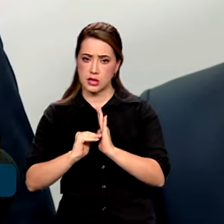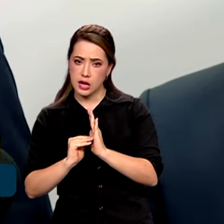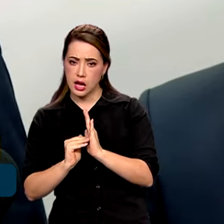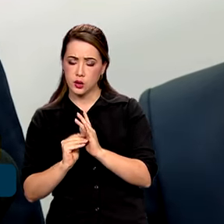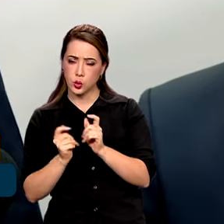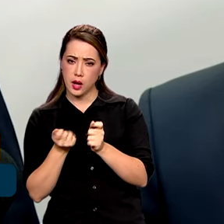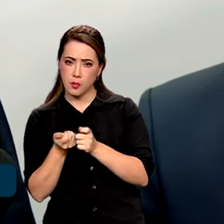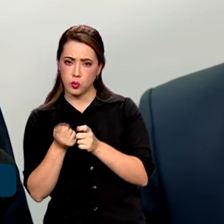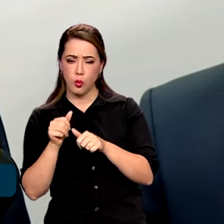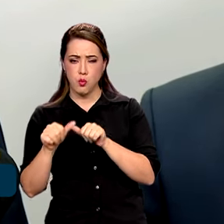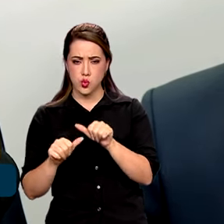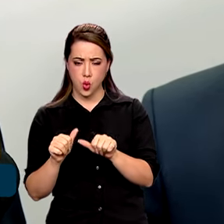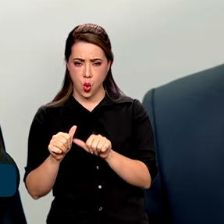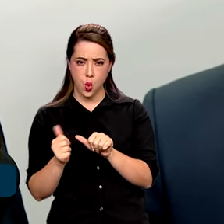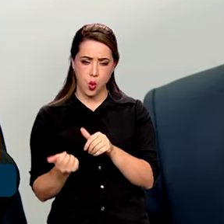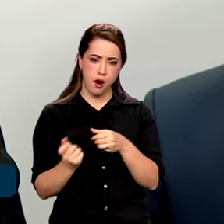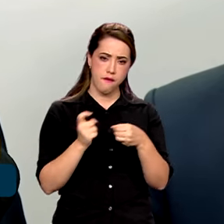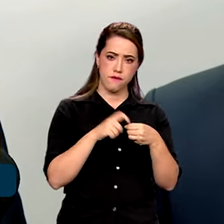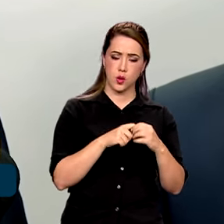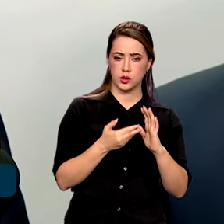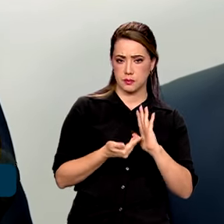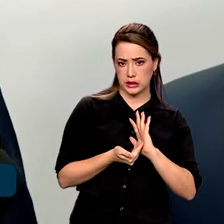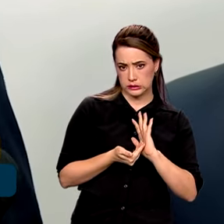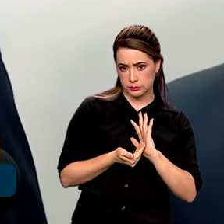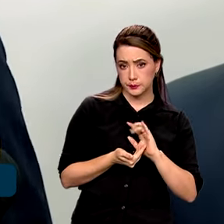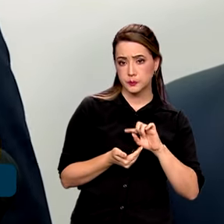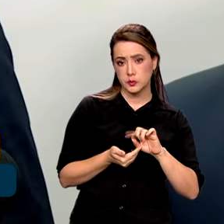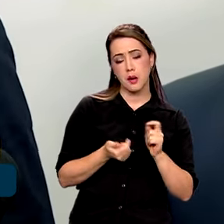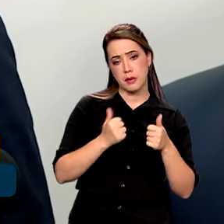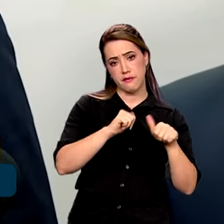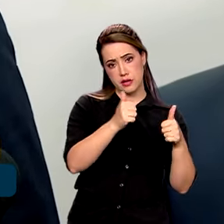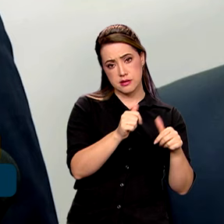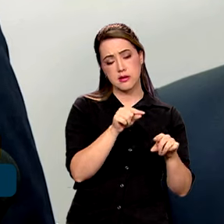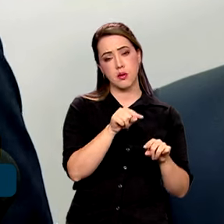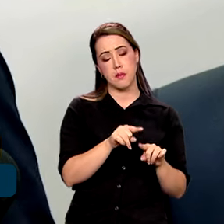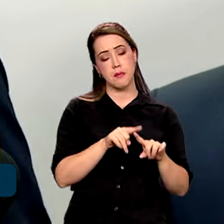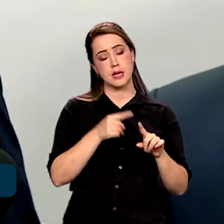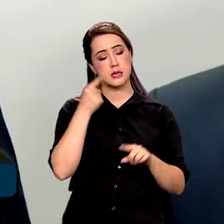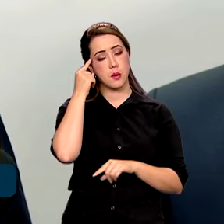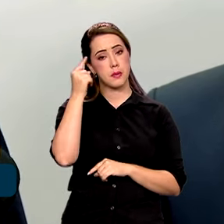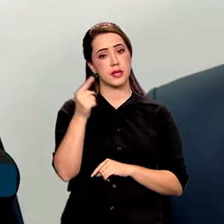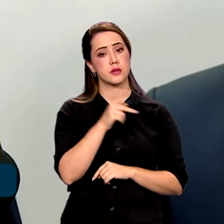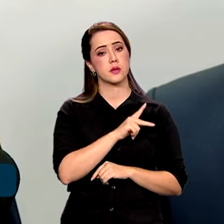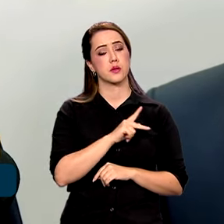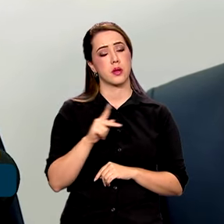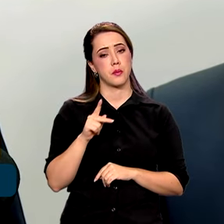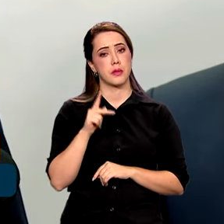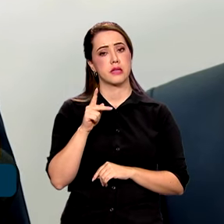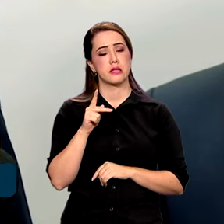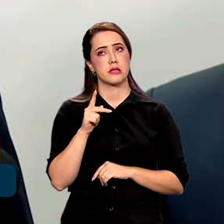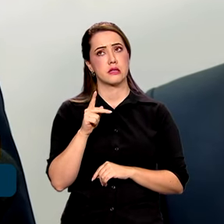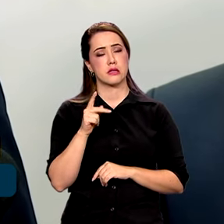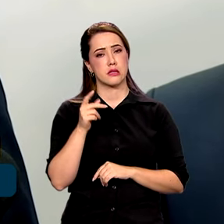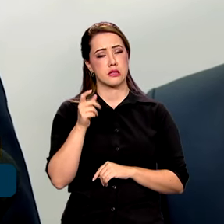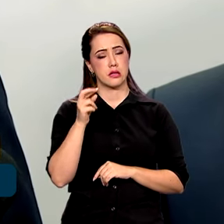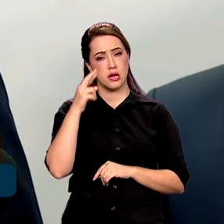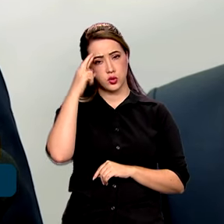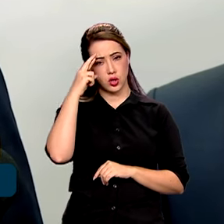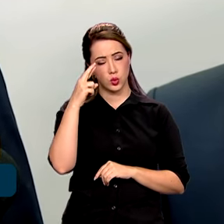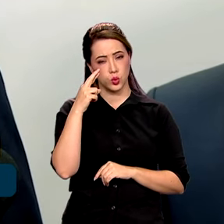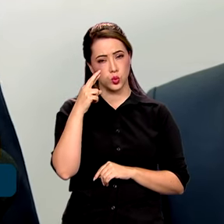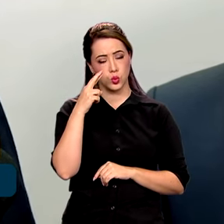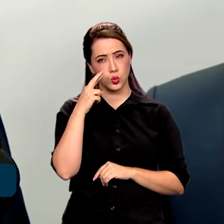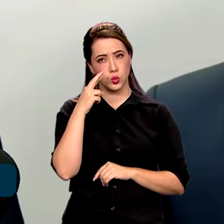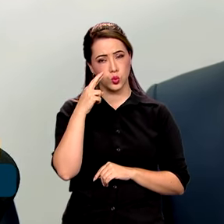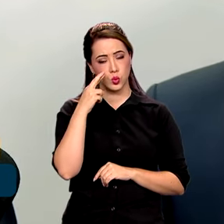por isso que ele volta para a Câmara. Mas eu penso que o presidente Arthur Lira, o relator do Senado, o senador Weverton,